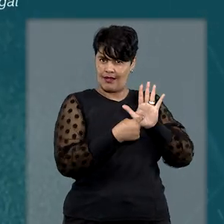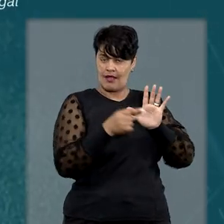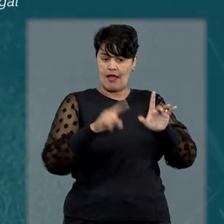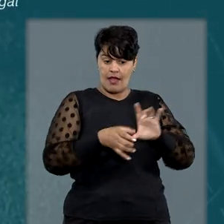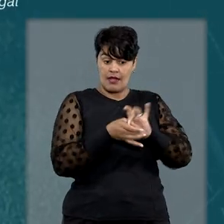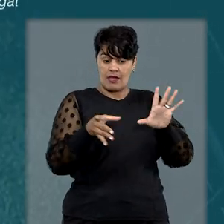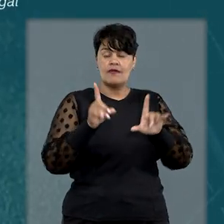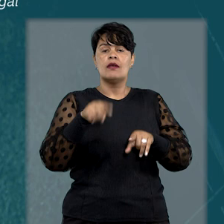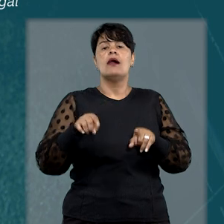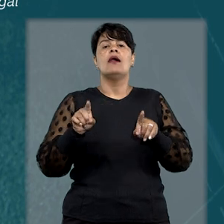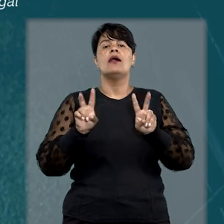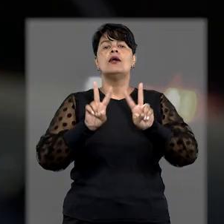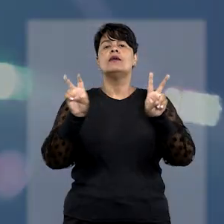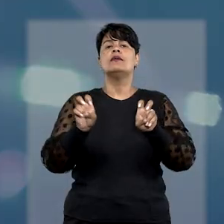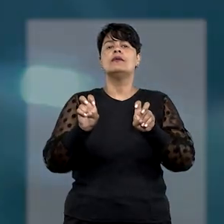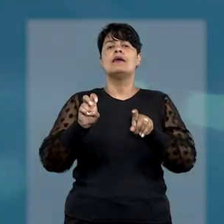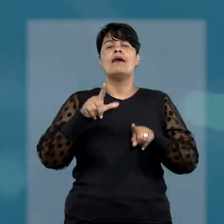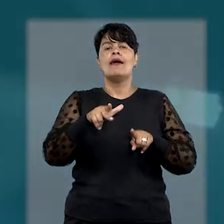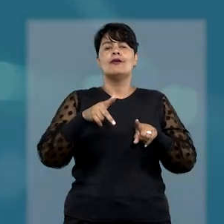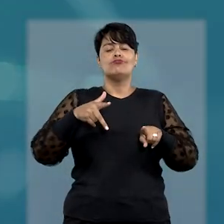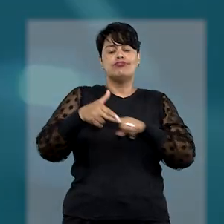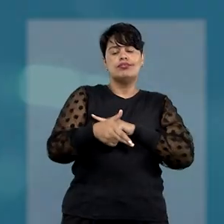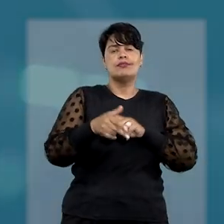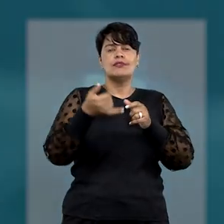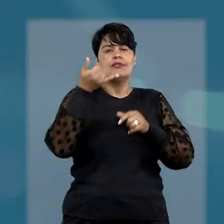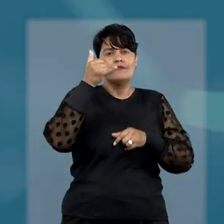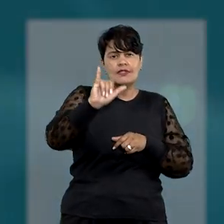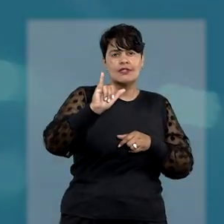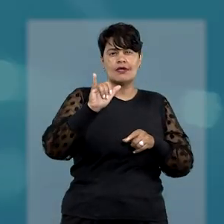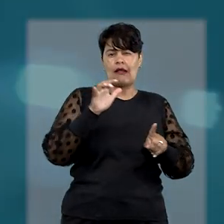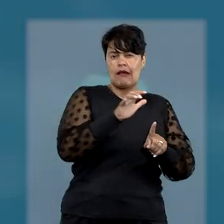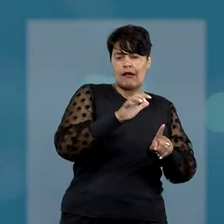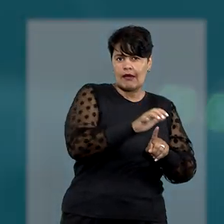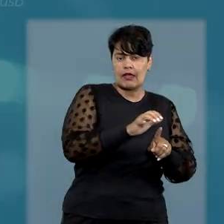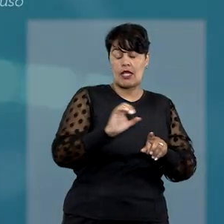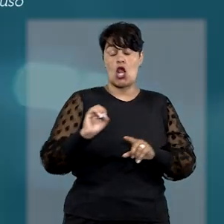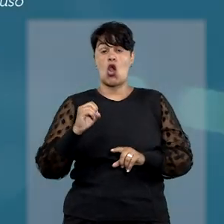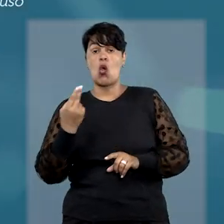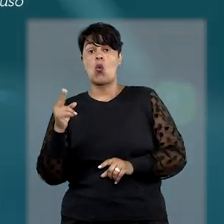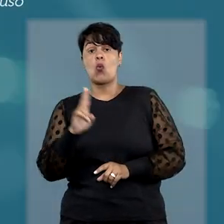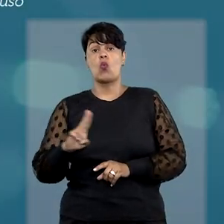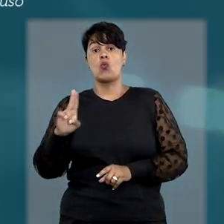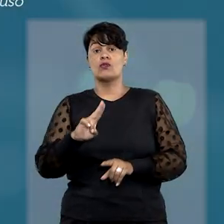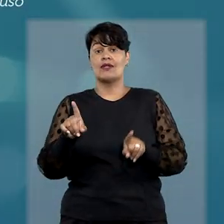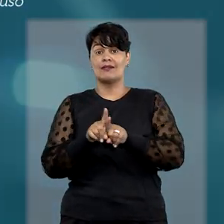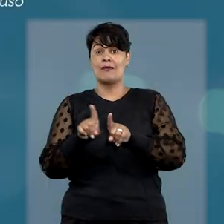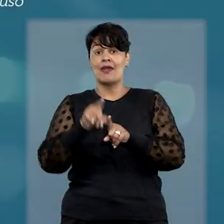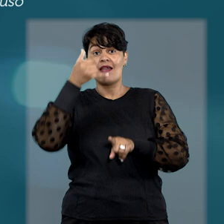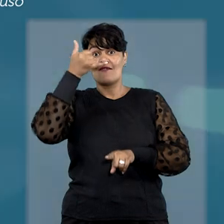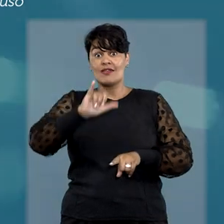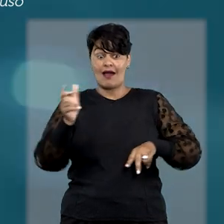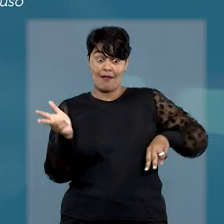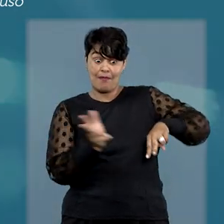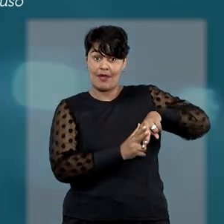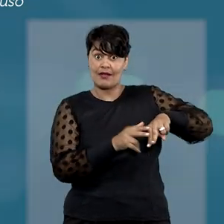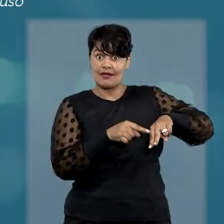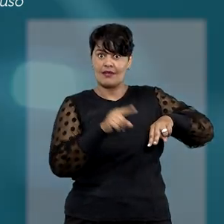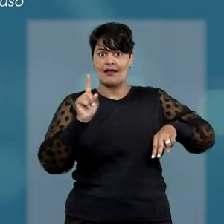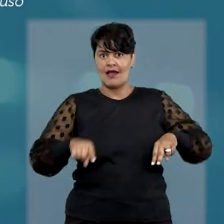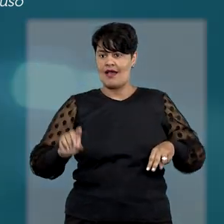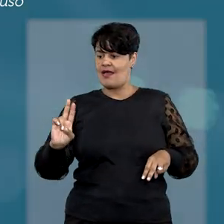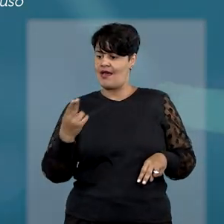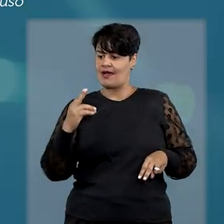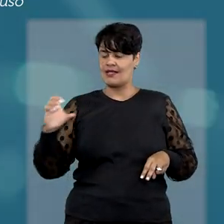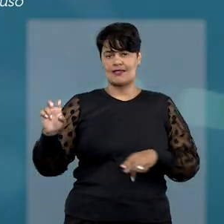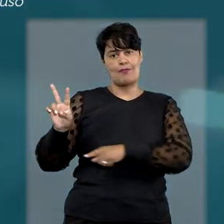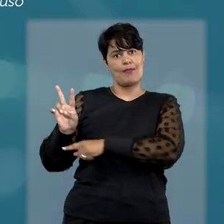habeas corpus repressivo. Quando usado para prevenir e evitar uma possível prisão ou abuso, o chamamos de habeas